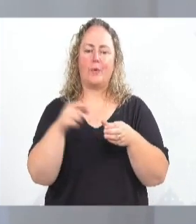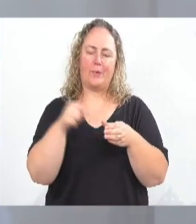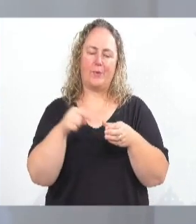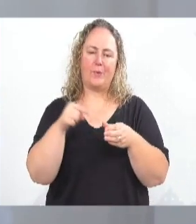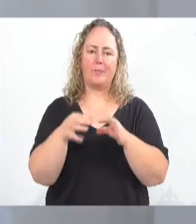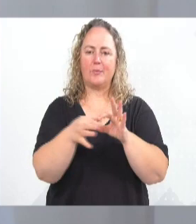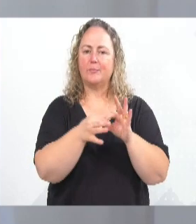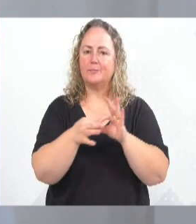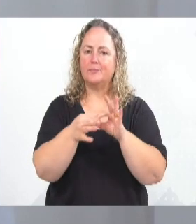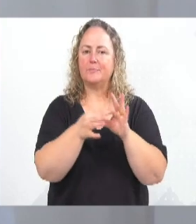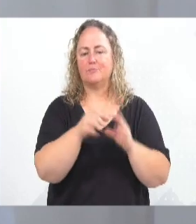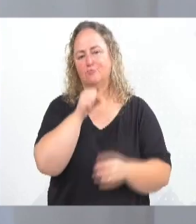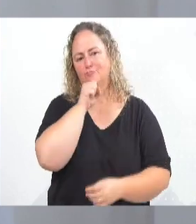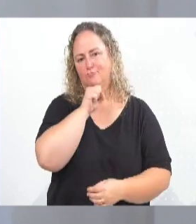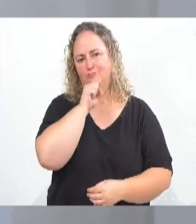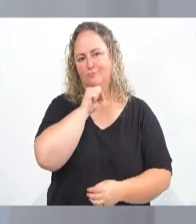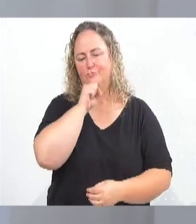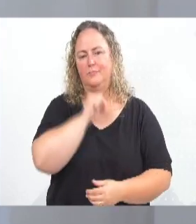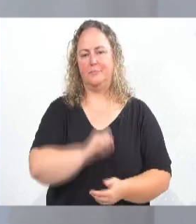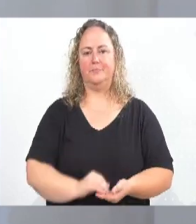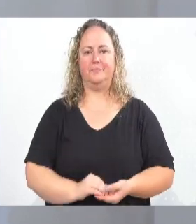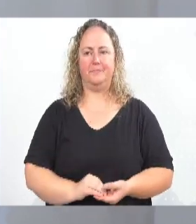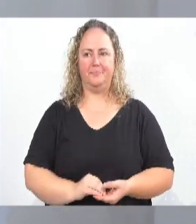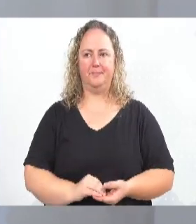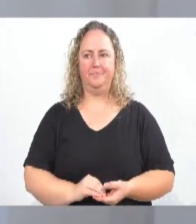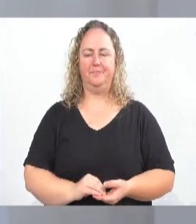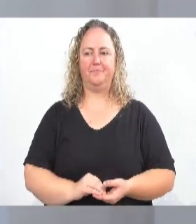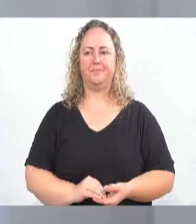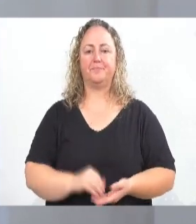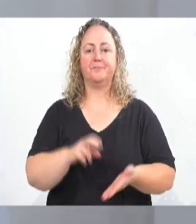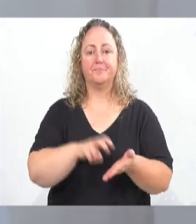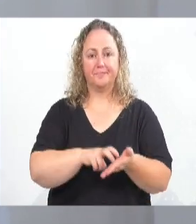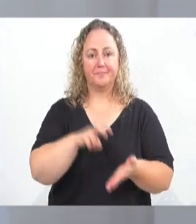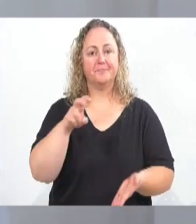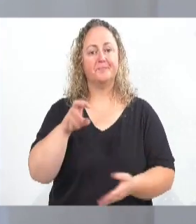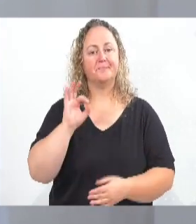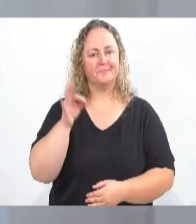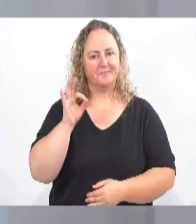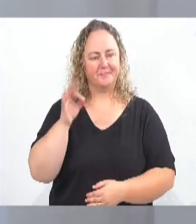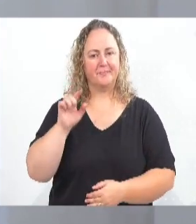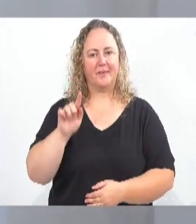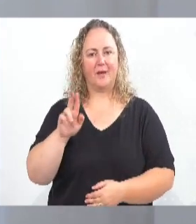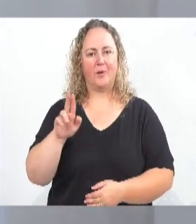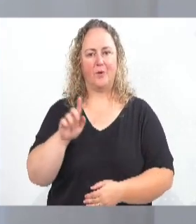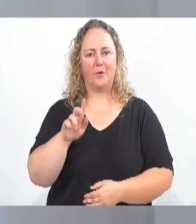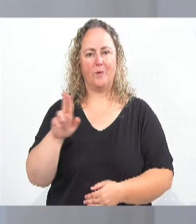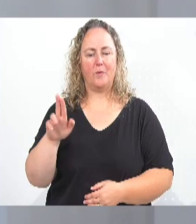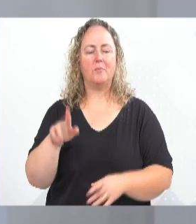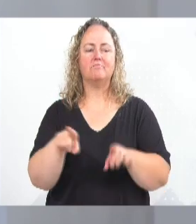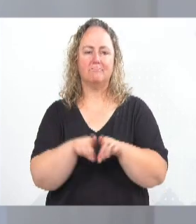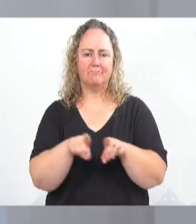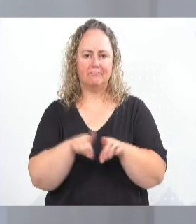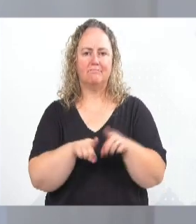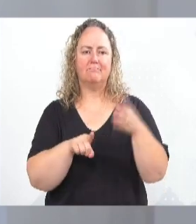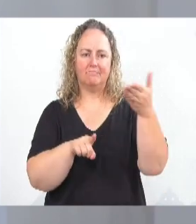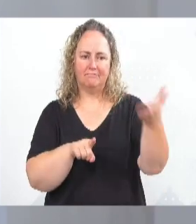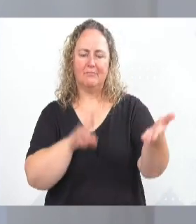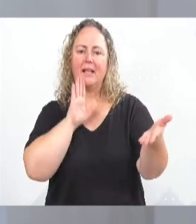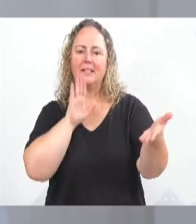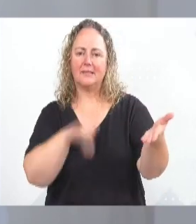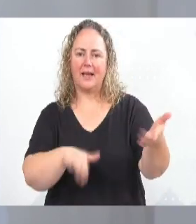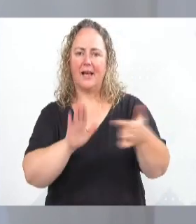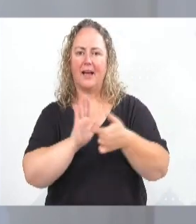Unidos da Melhor Idade. Hoje, na parte da manhã, o vereador Gugu, também, nessa tarde, trouxe aqui a